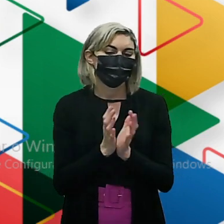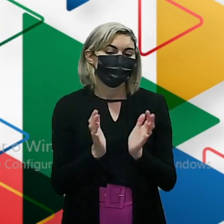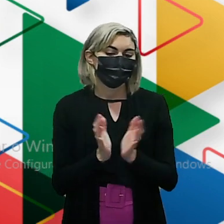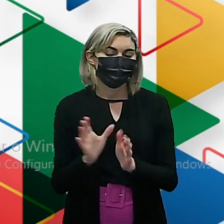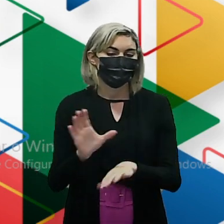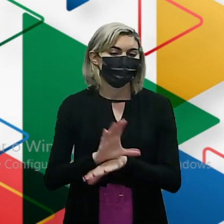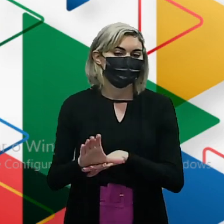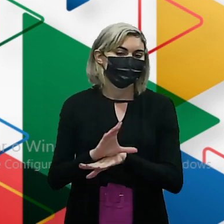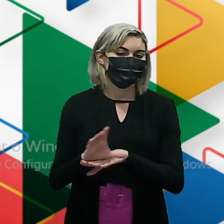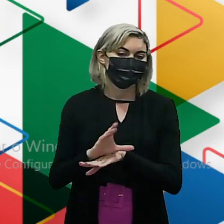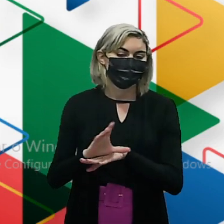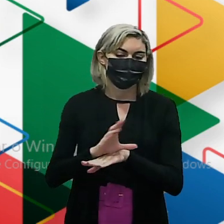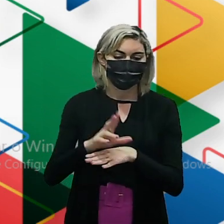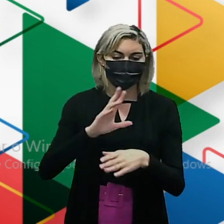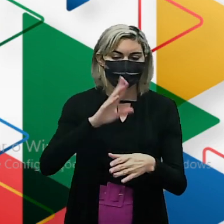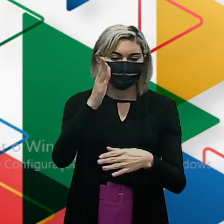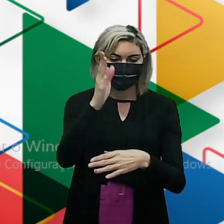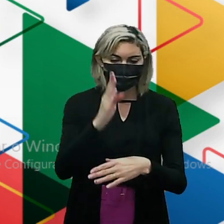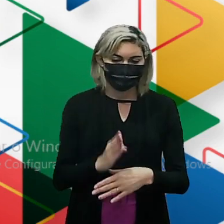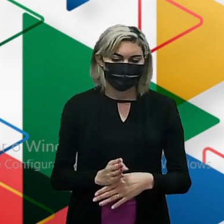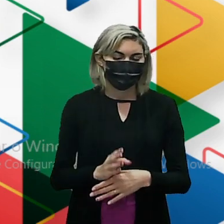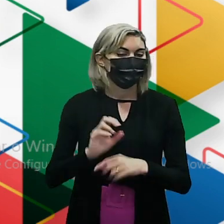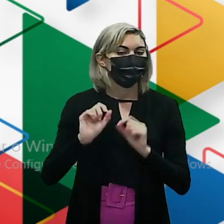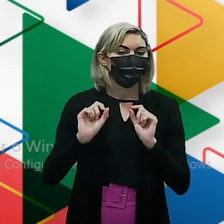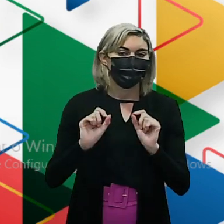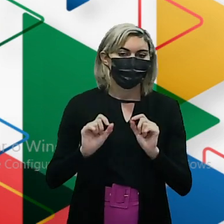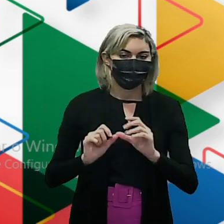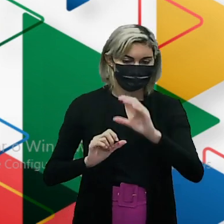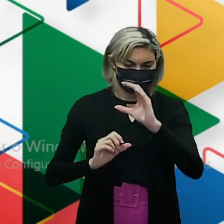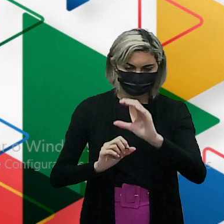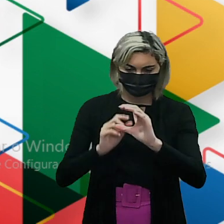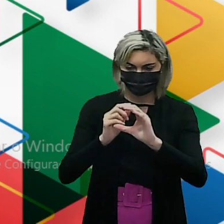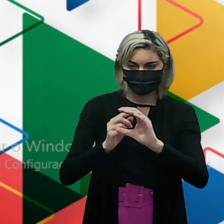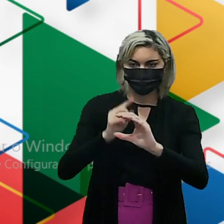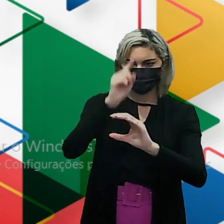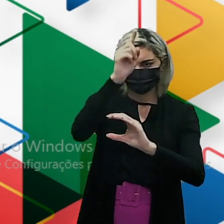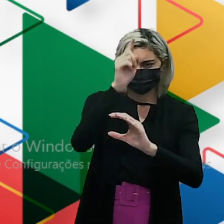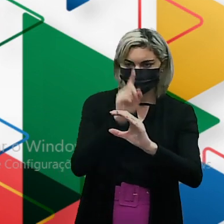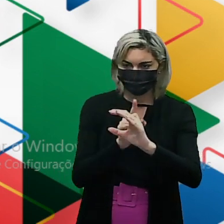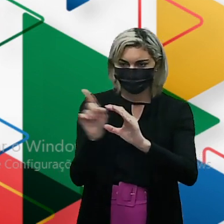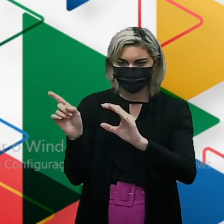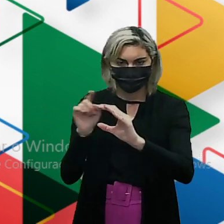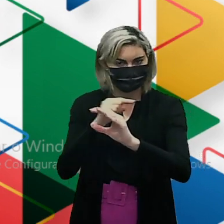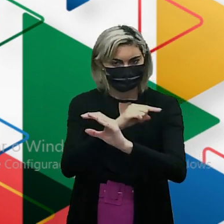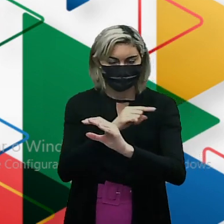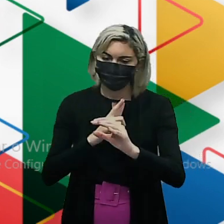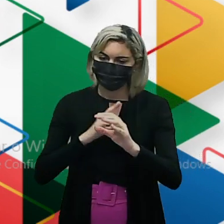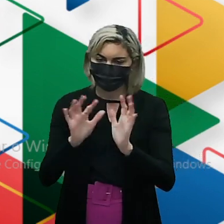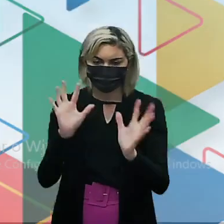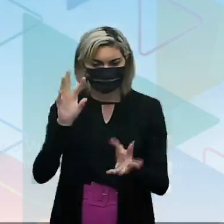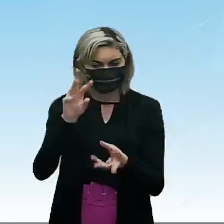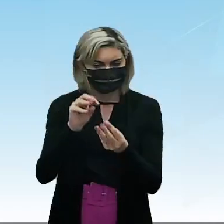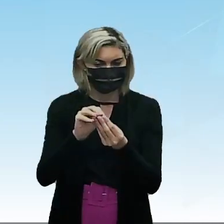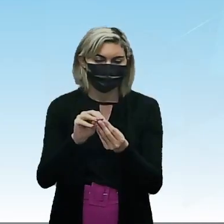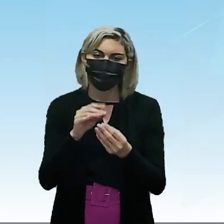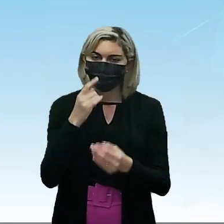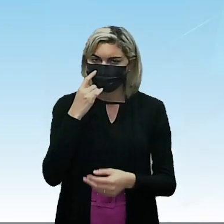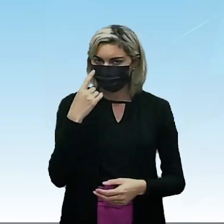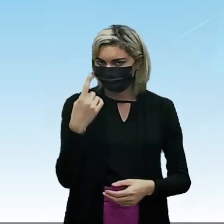carbonila no meio da cadeia. Ou seja, em um átomo secundário. Simplificando a sua vida.